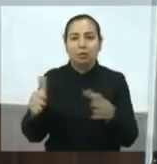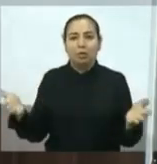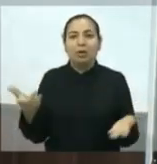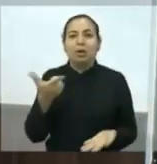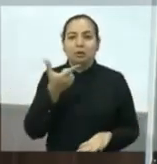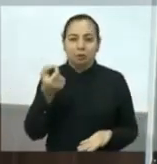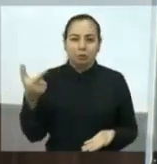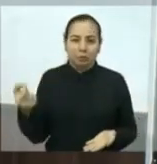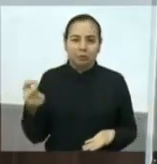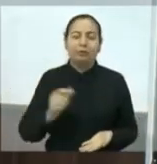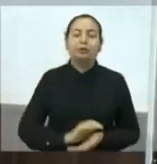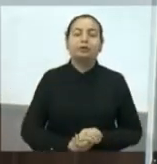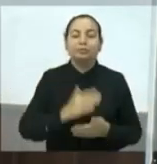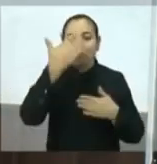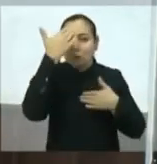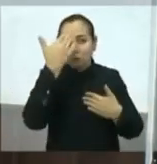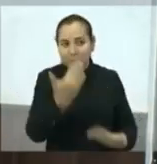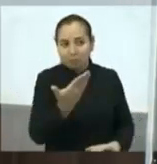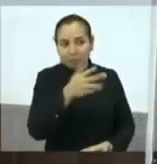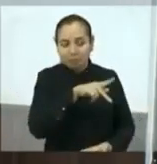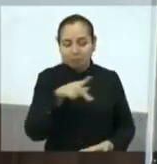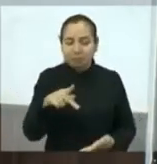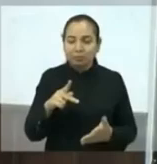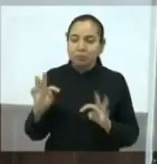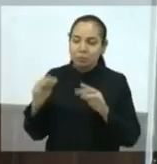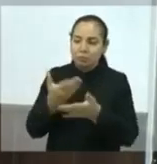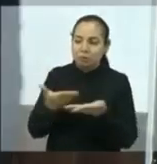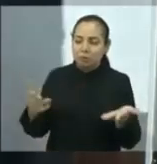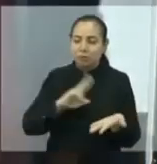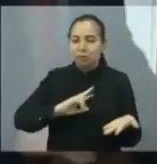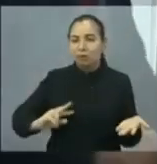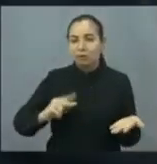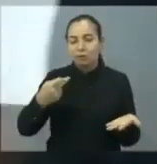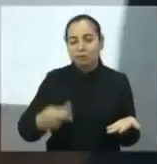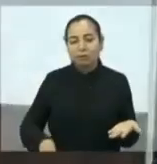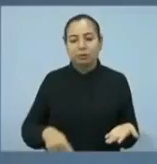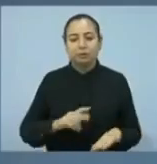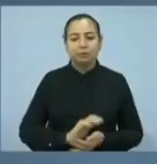obrigado, senhor presidente, senhores vereadores e vereadoras. Obrigado.